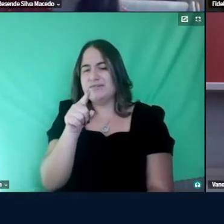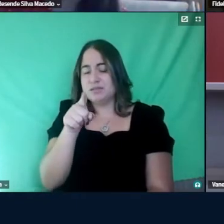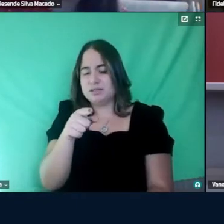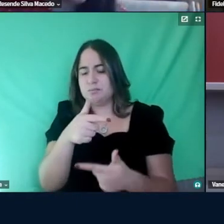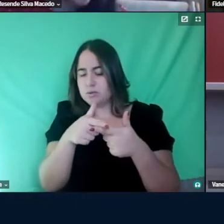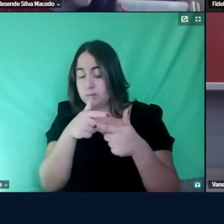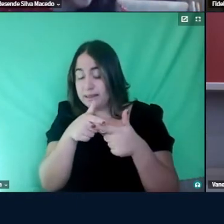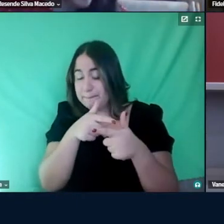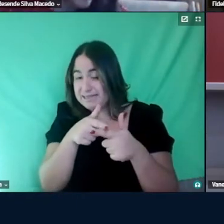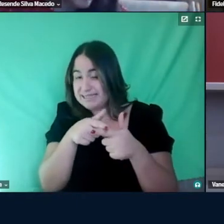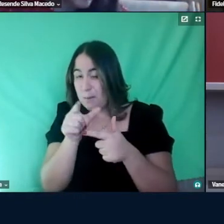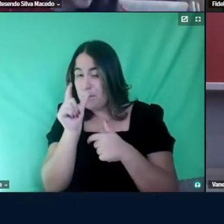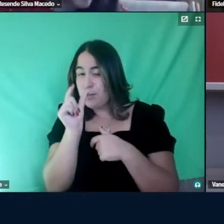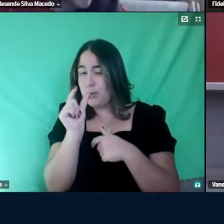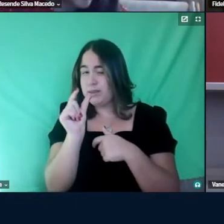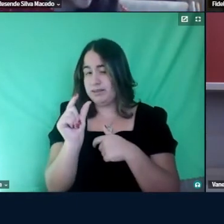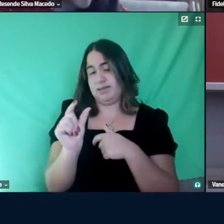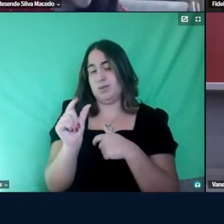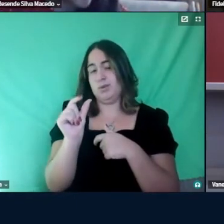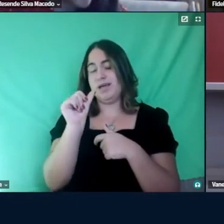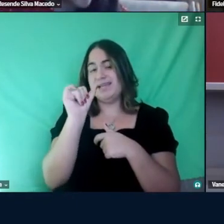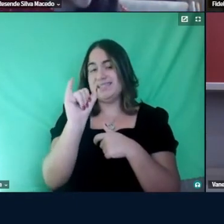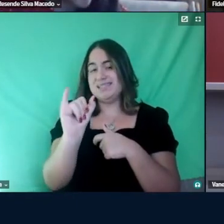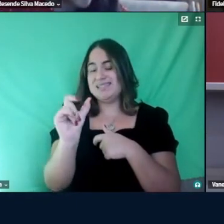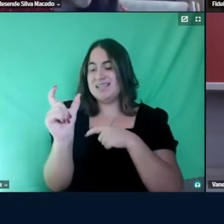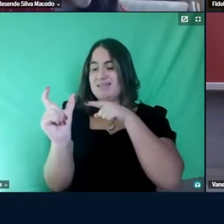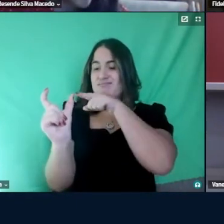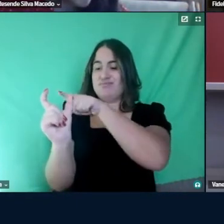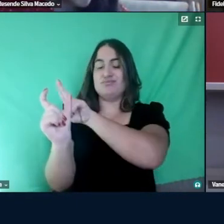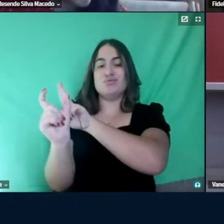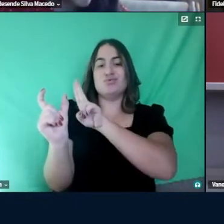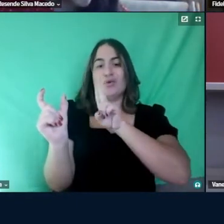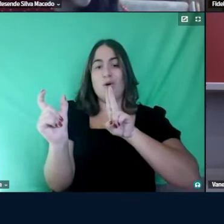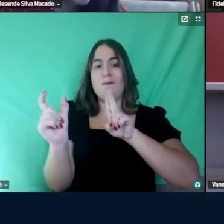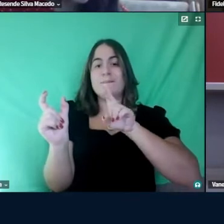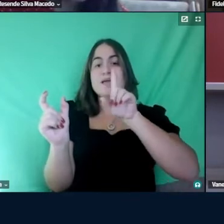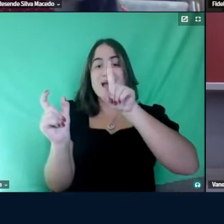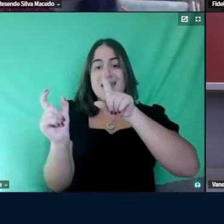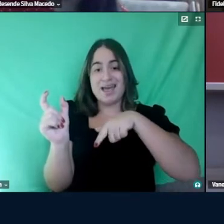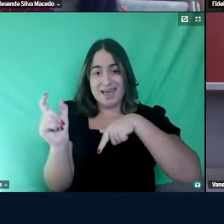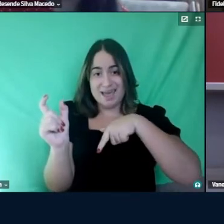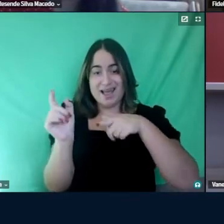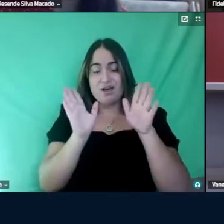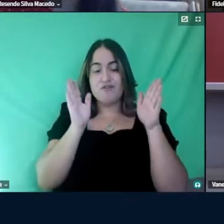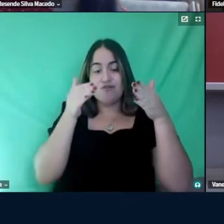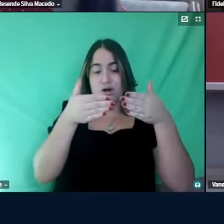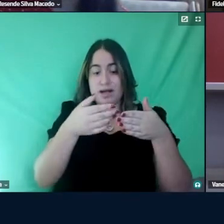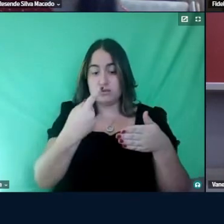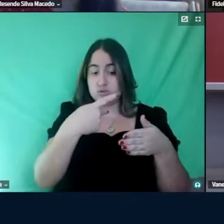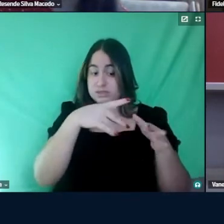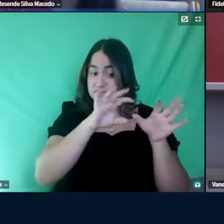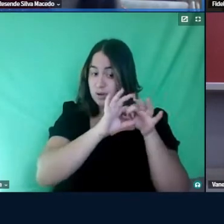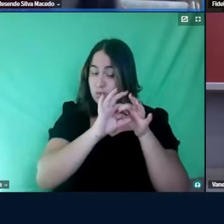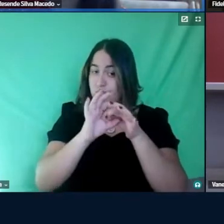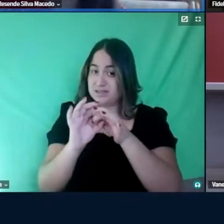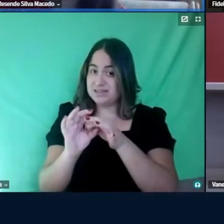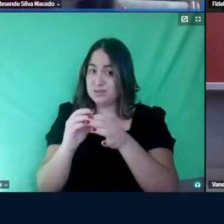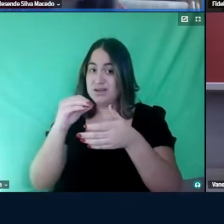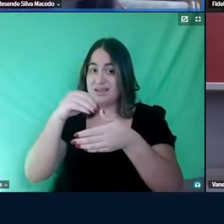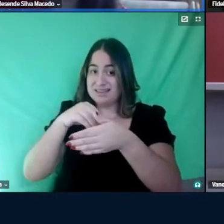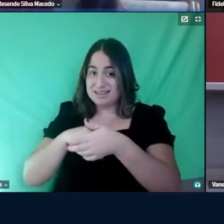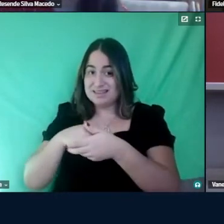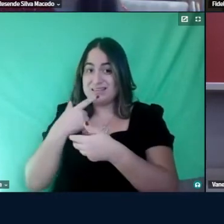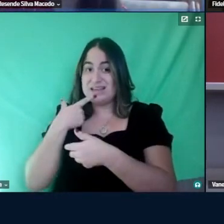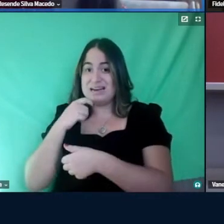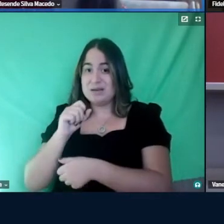um pouquinho se o que eles colocam é exatamente em relação, o seu contexto vai na linha dele? Entendeu?